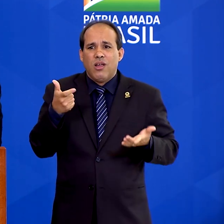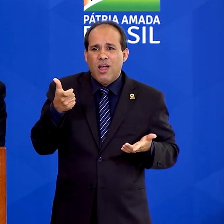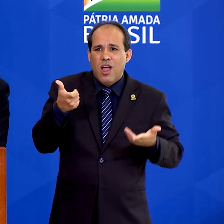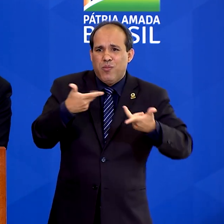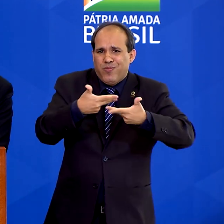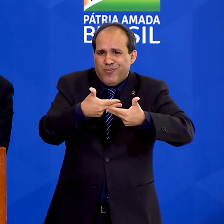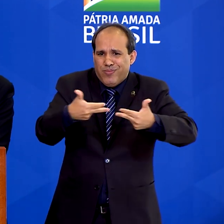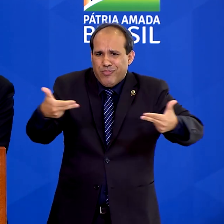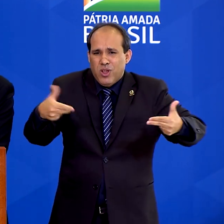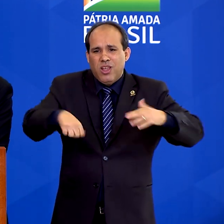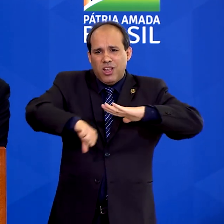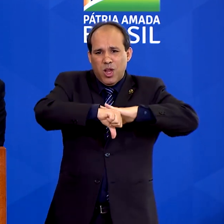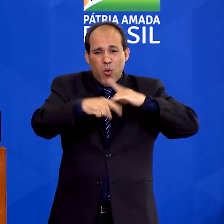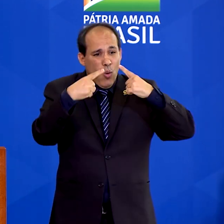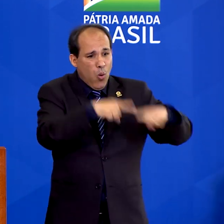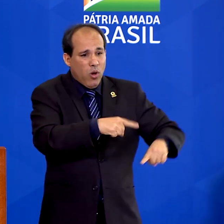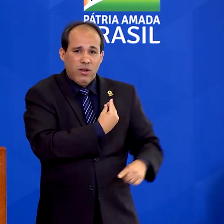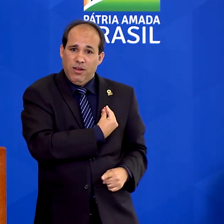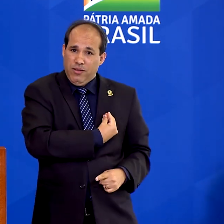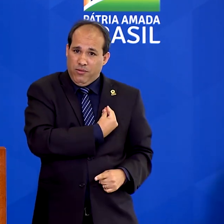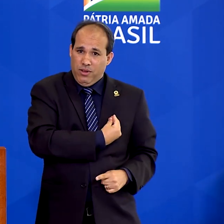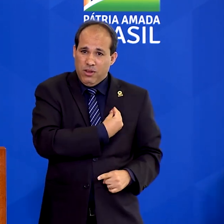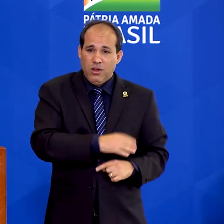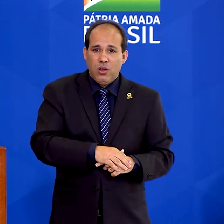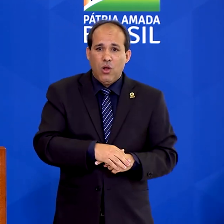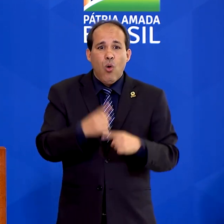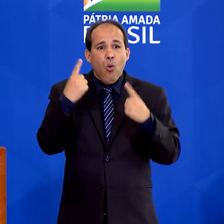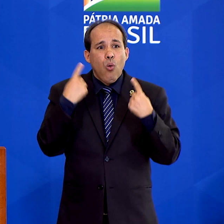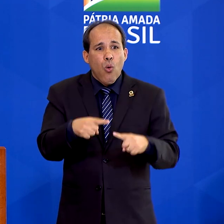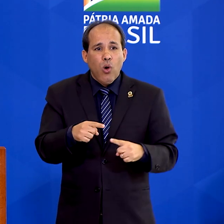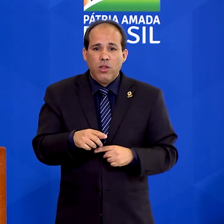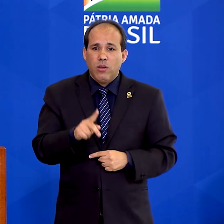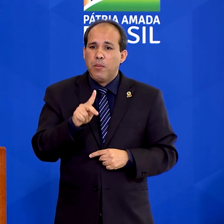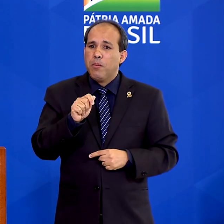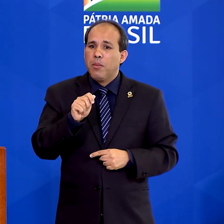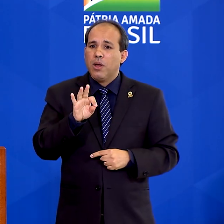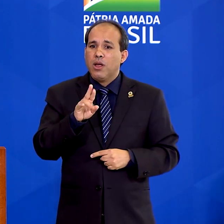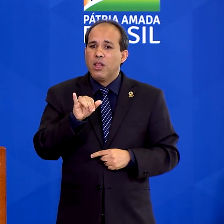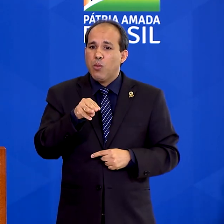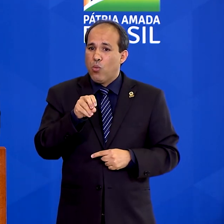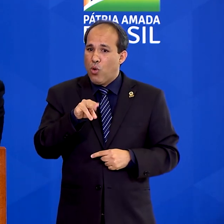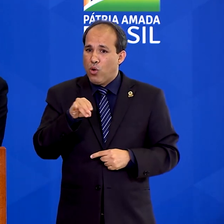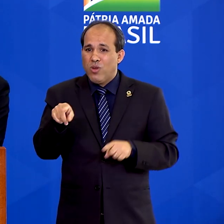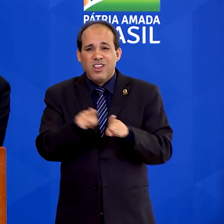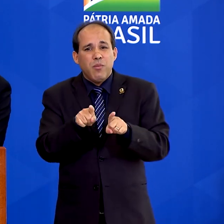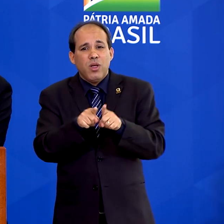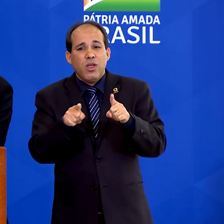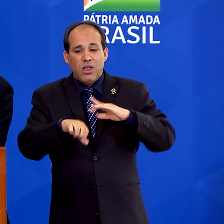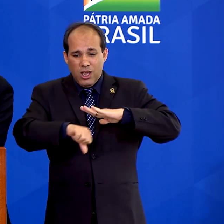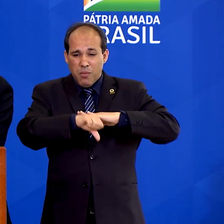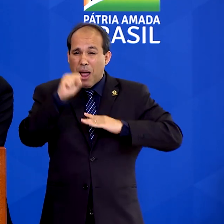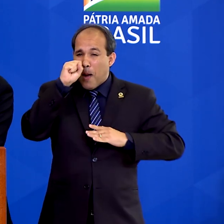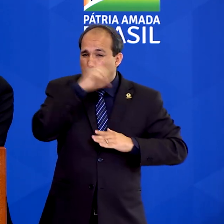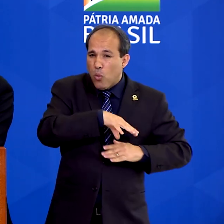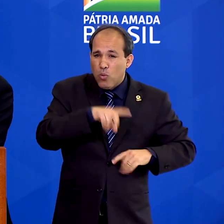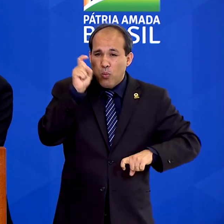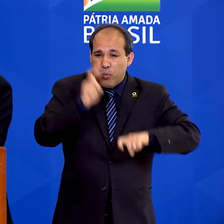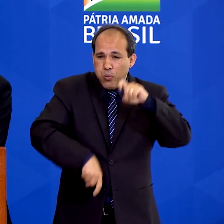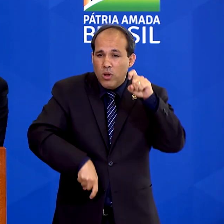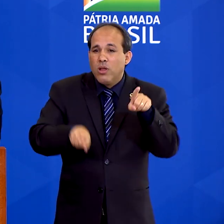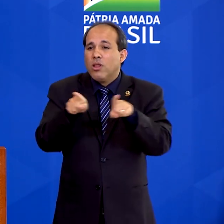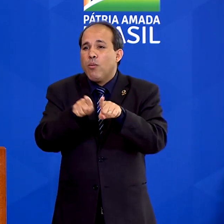crimes contra a vida, contra o patrimônio, os crimes de abuso sexual e os crimes